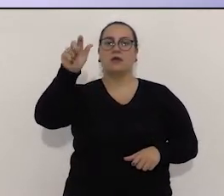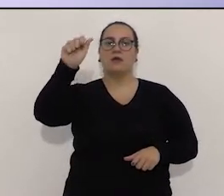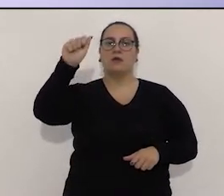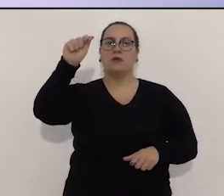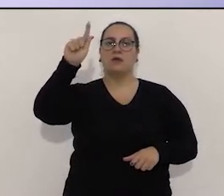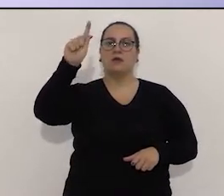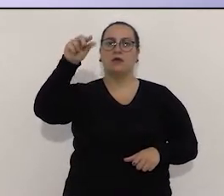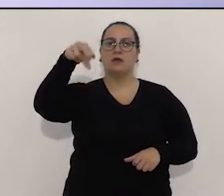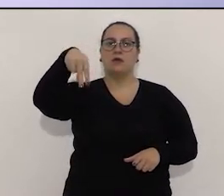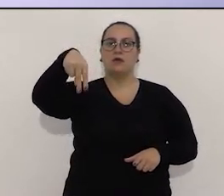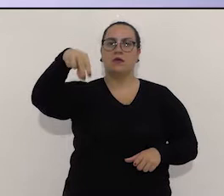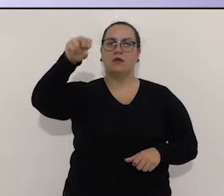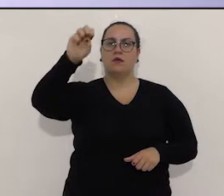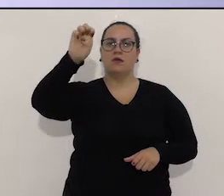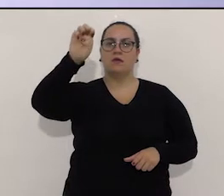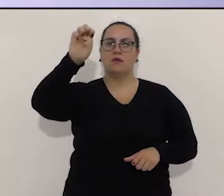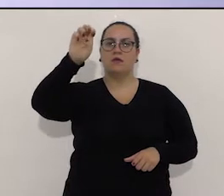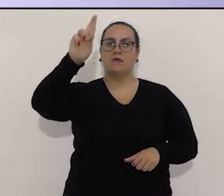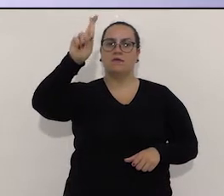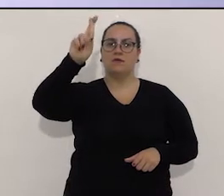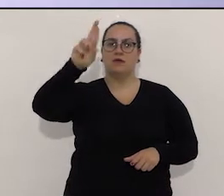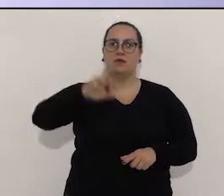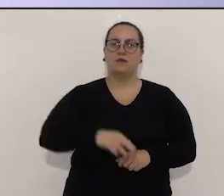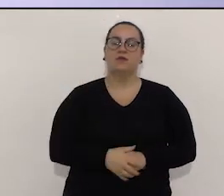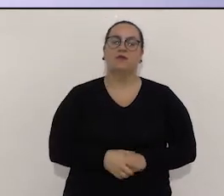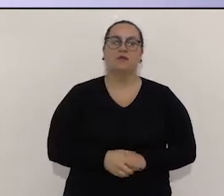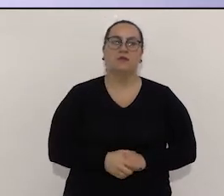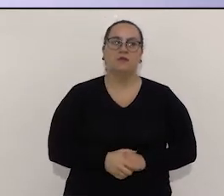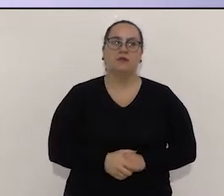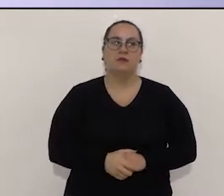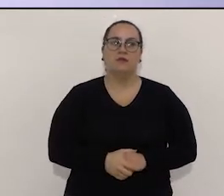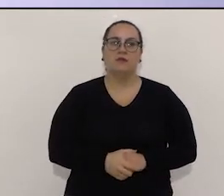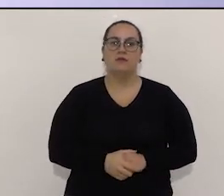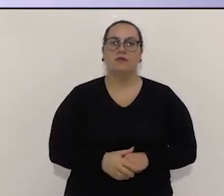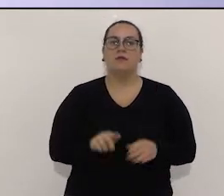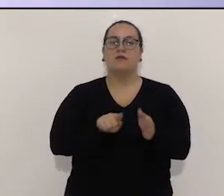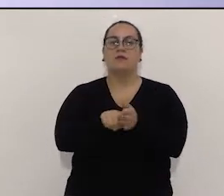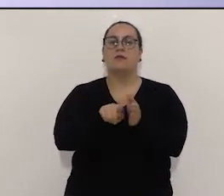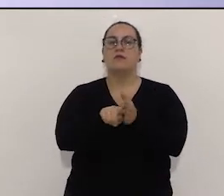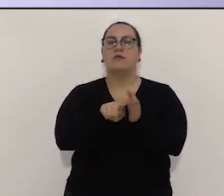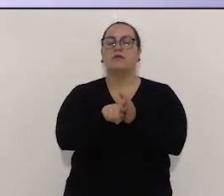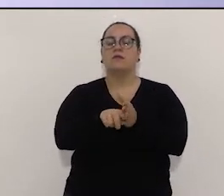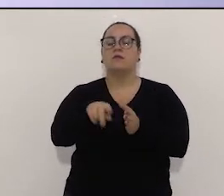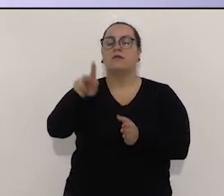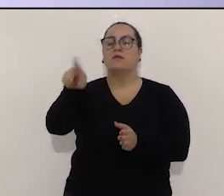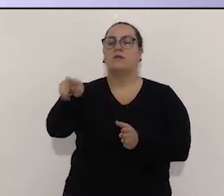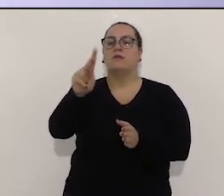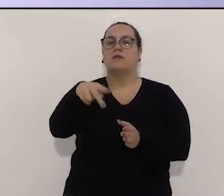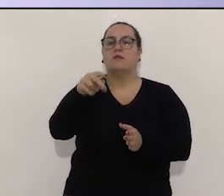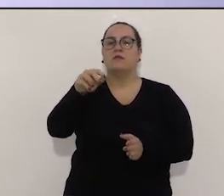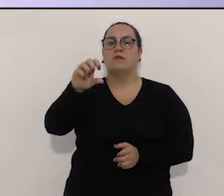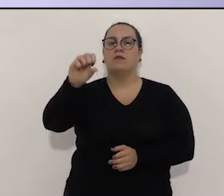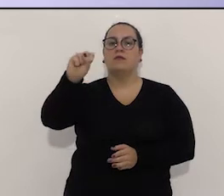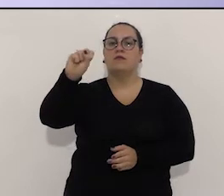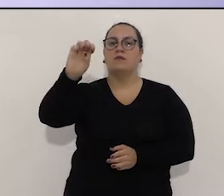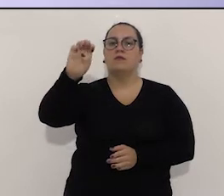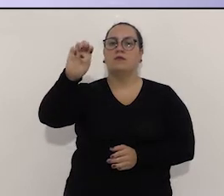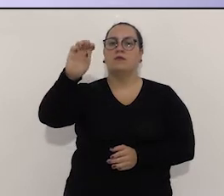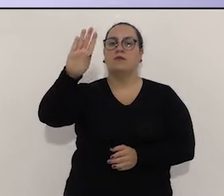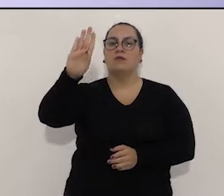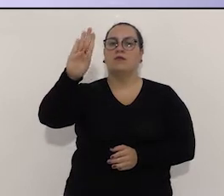pergunta é o professor Wagner Betoli, para o professor Sebastião,